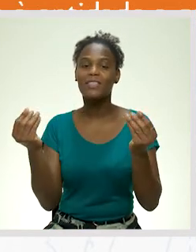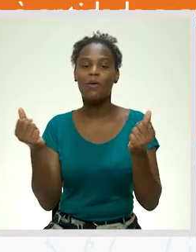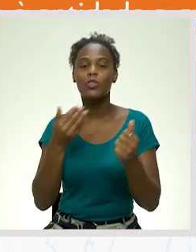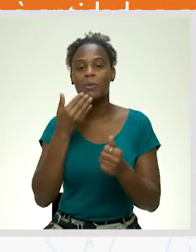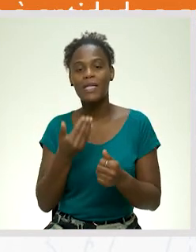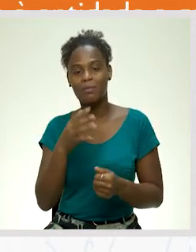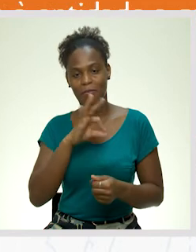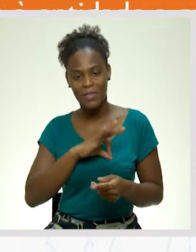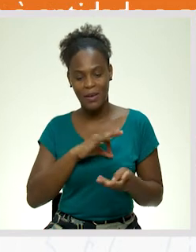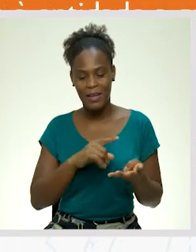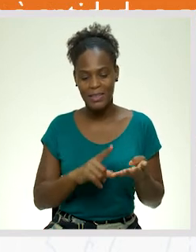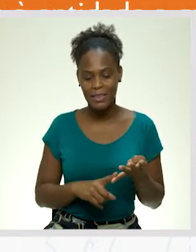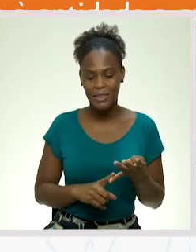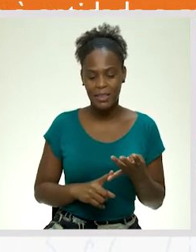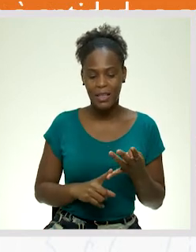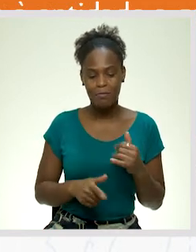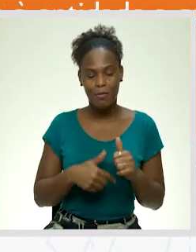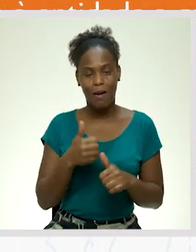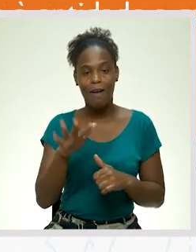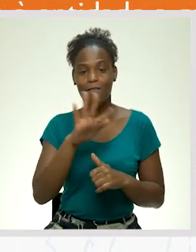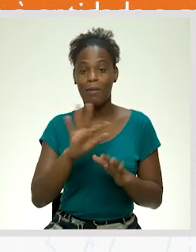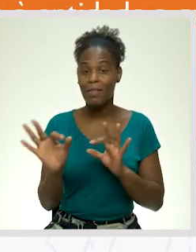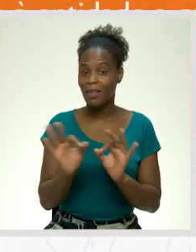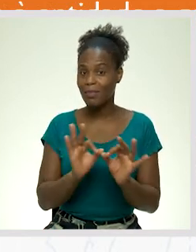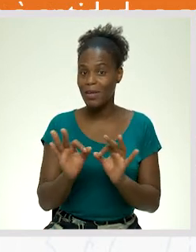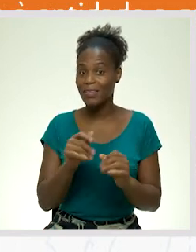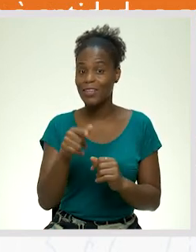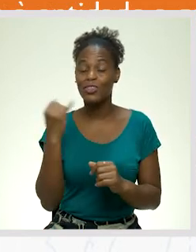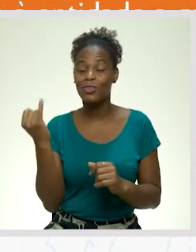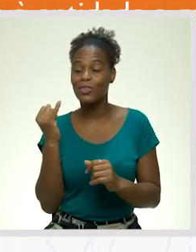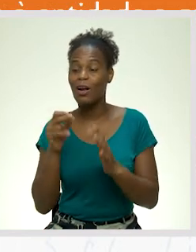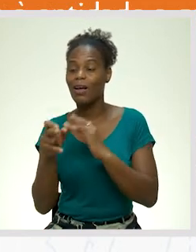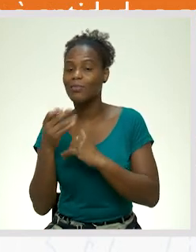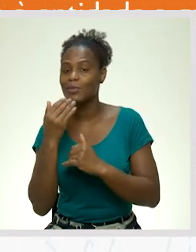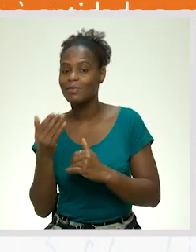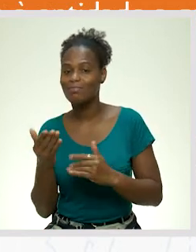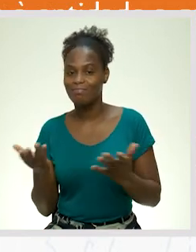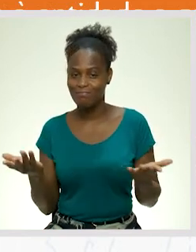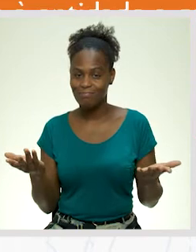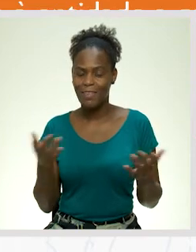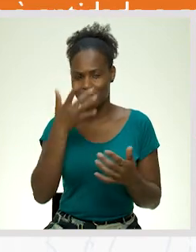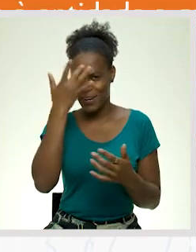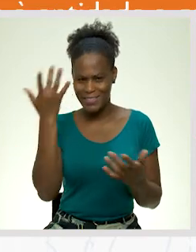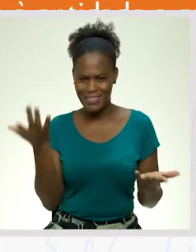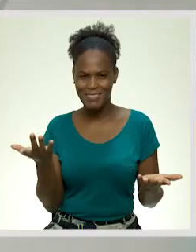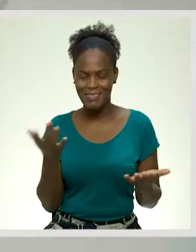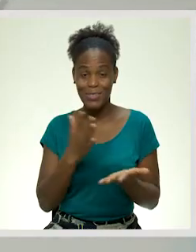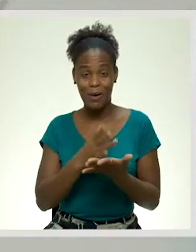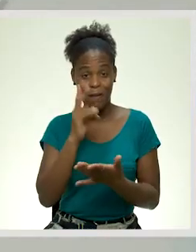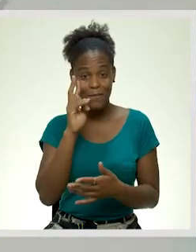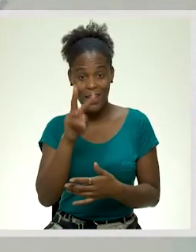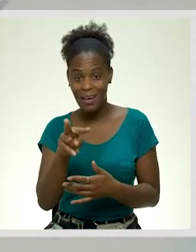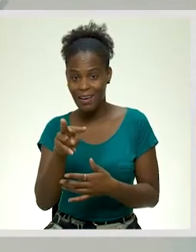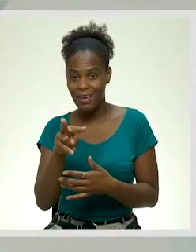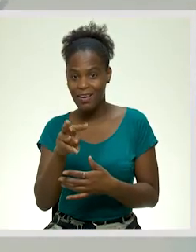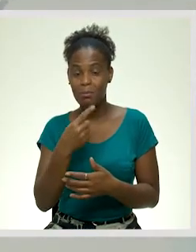experiências profissionais, adequar as formas de tratamento à entidade a que se destina. Muito fácil. É só ver,